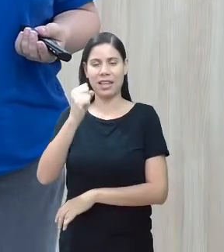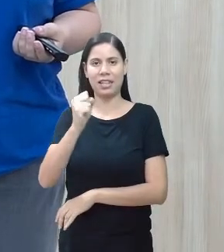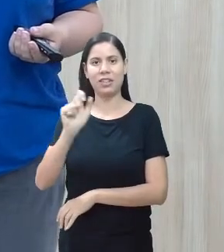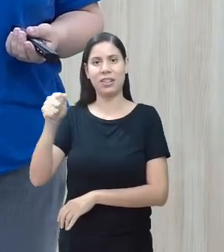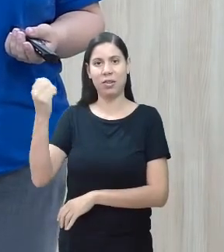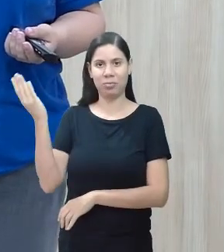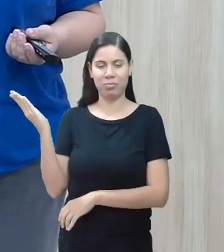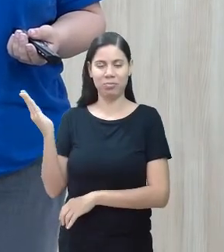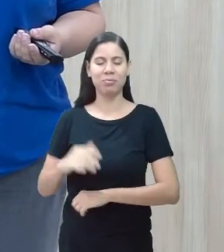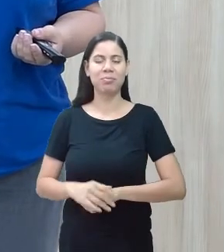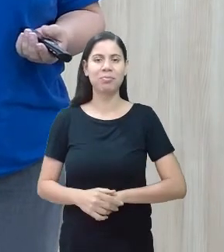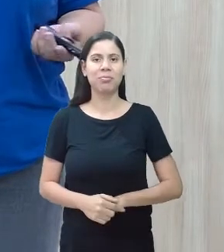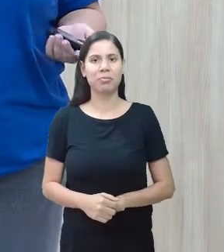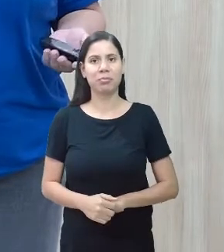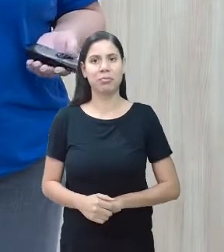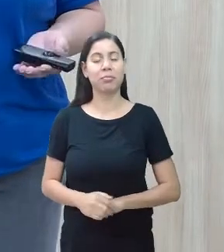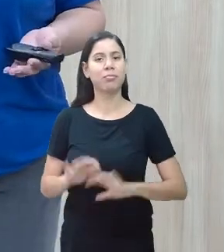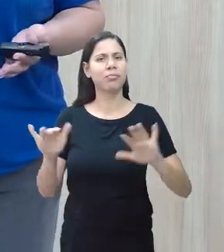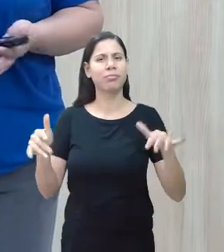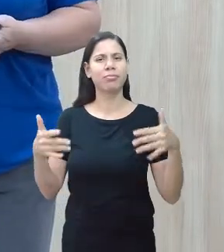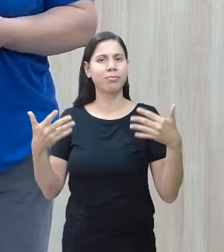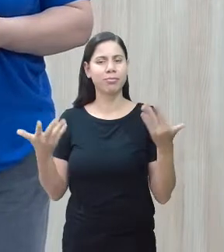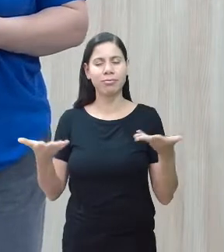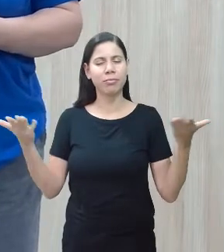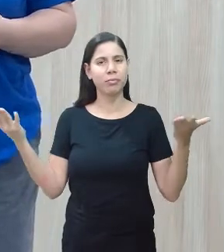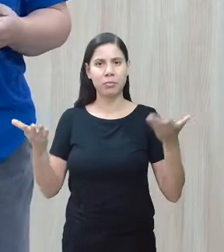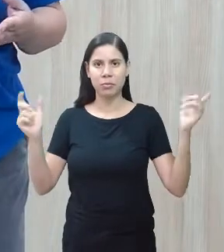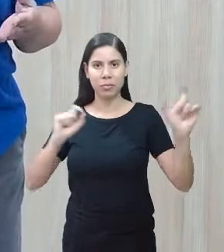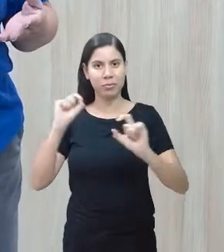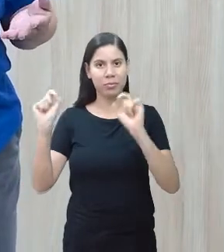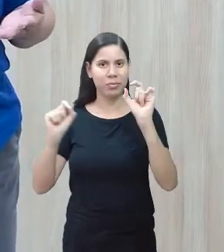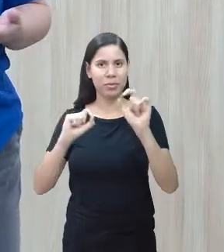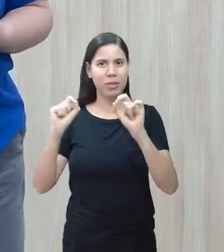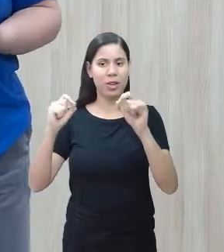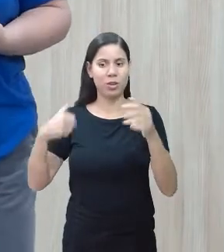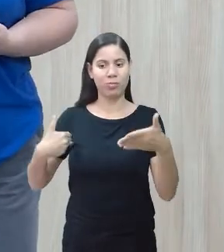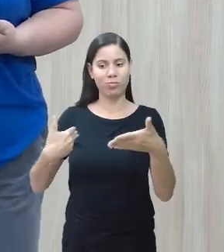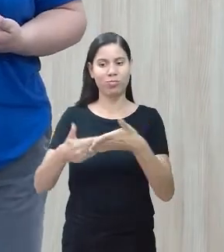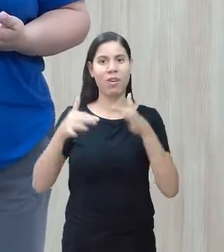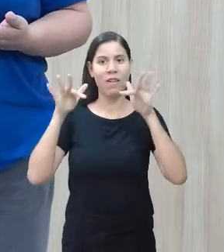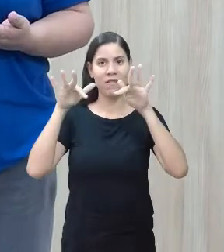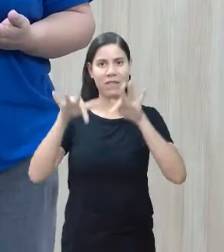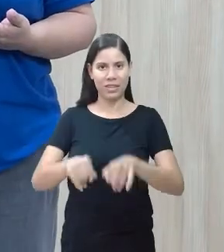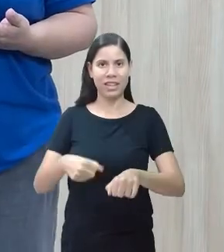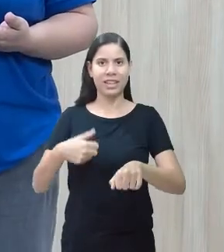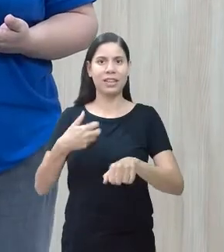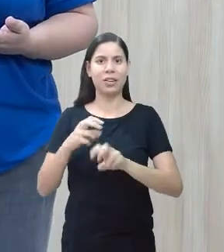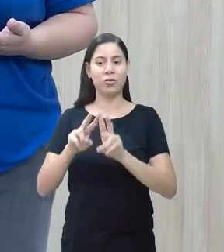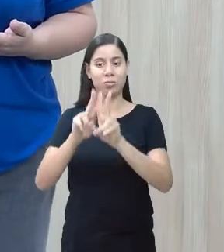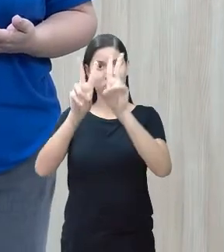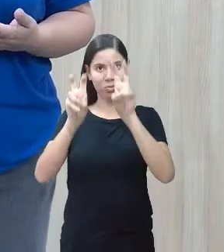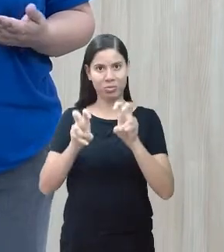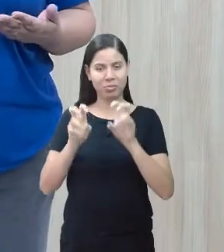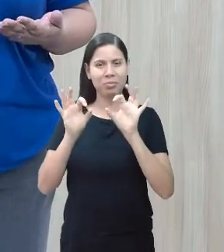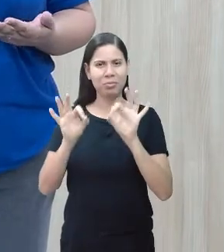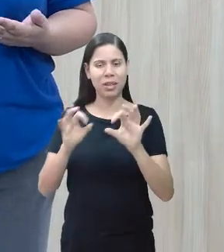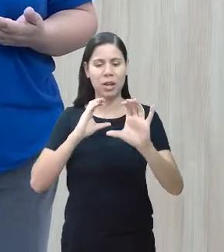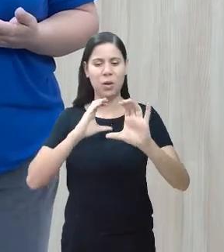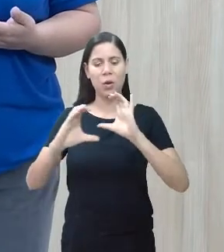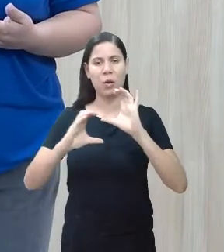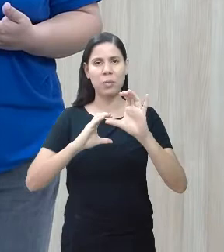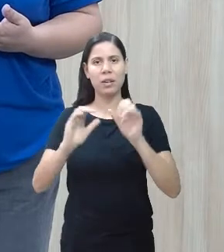é o meu sinal. Bom, hoje estamos chegando ao final da nossa temática sobre